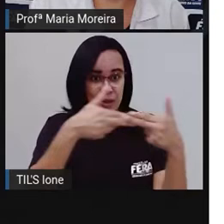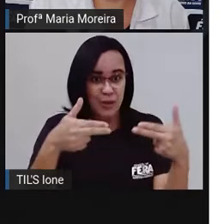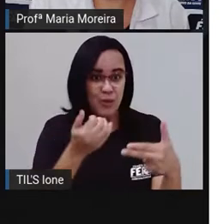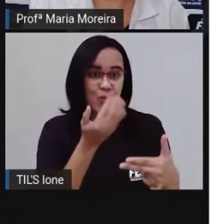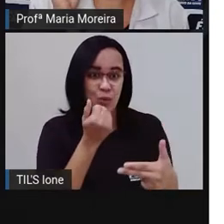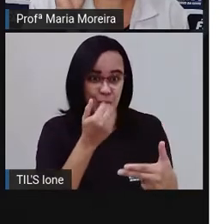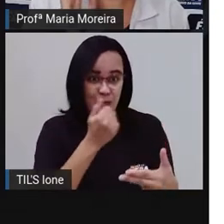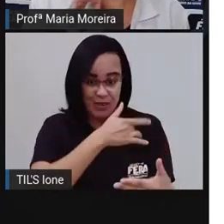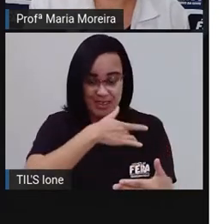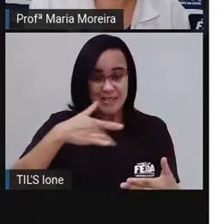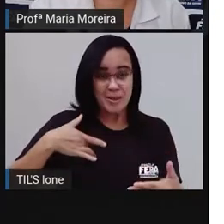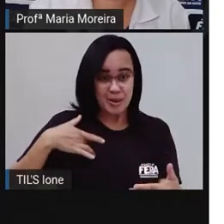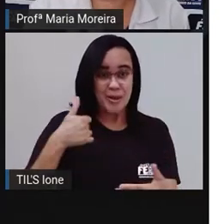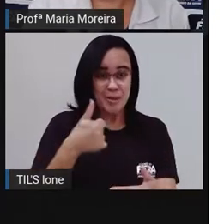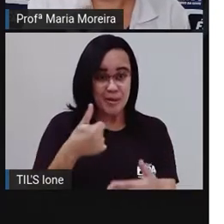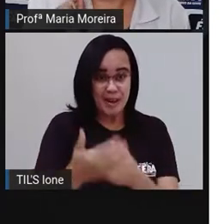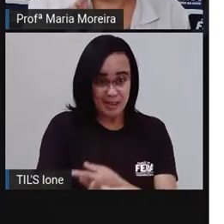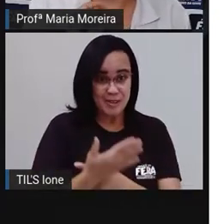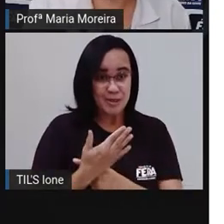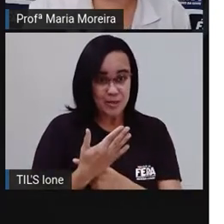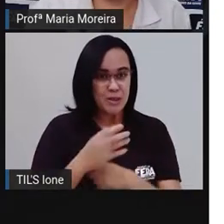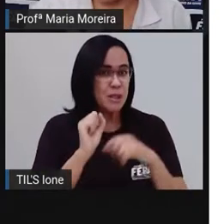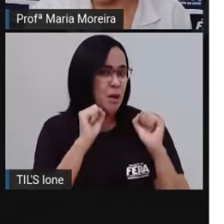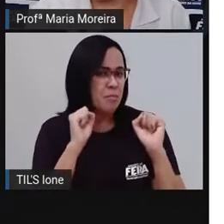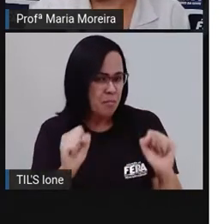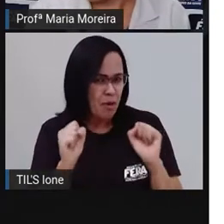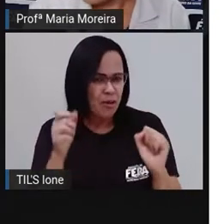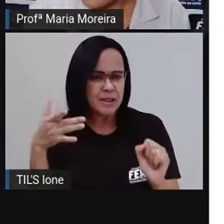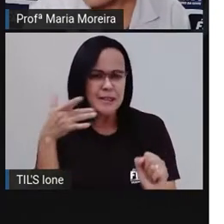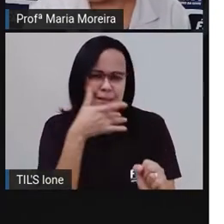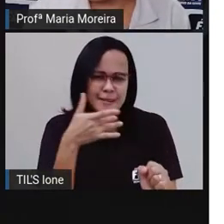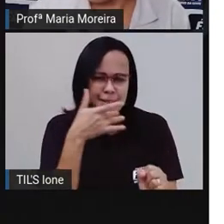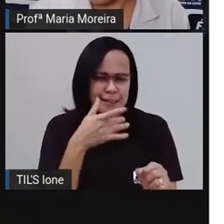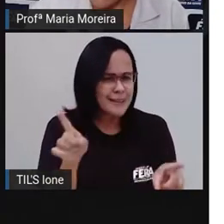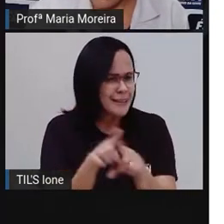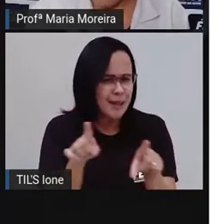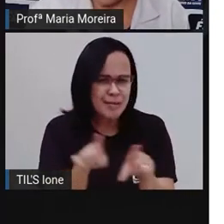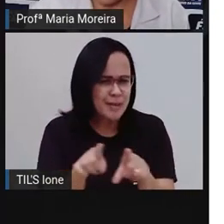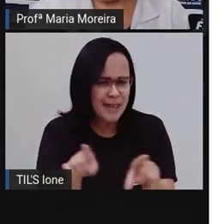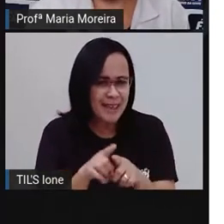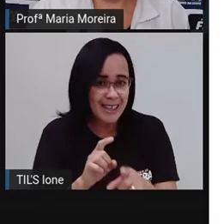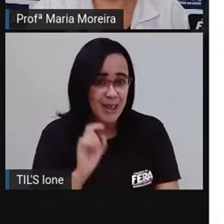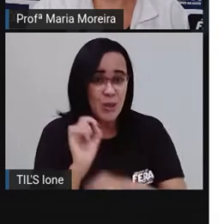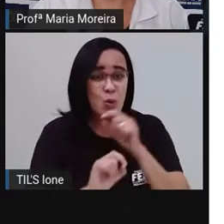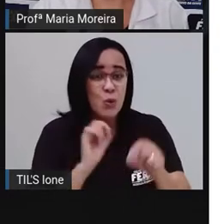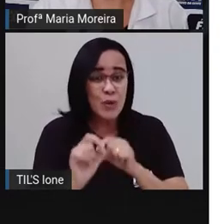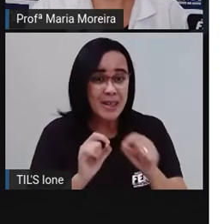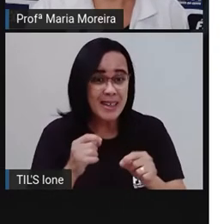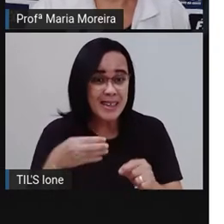pensa, podem ser muito saborosas. Que tal experimentar?